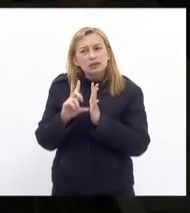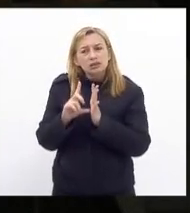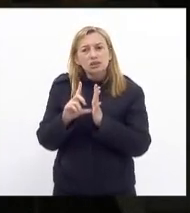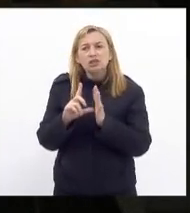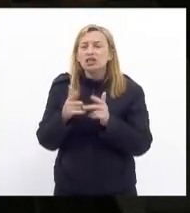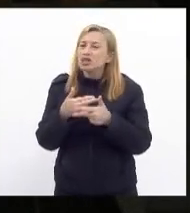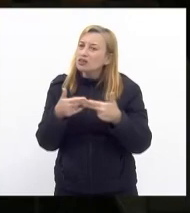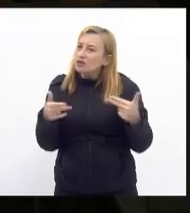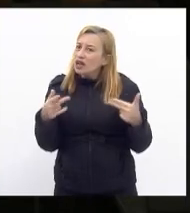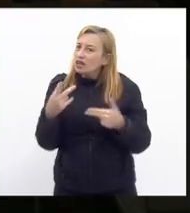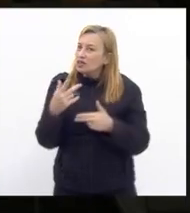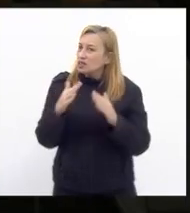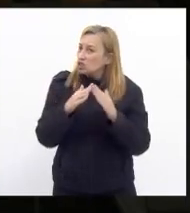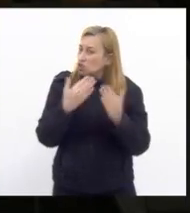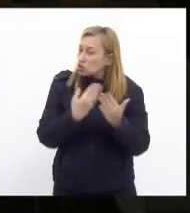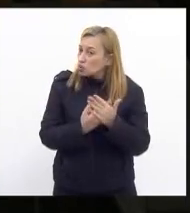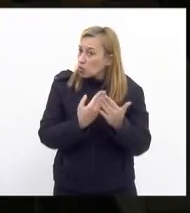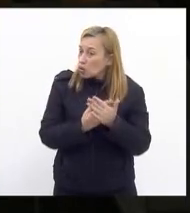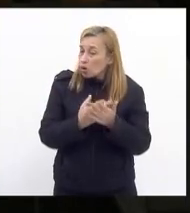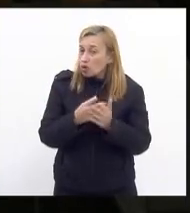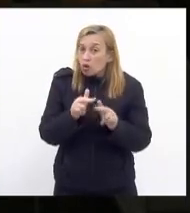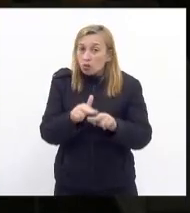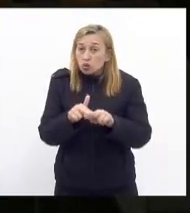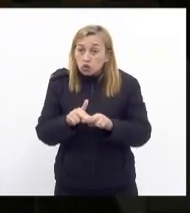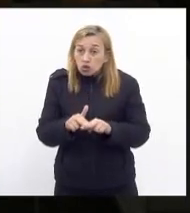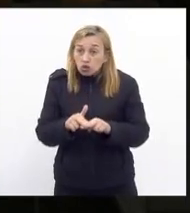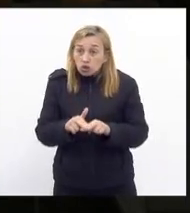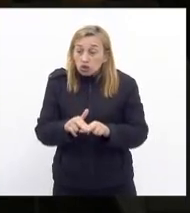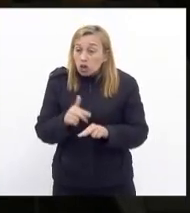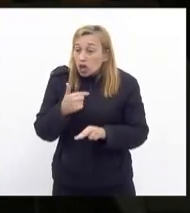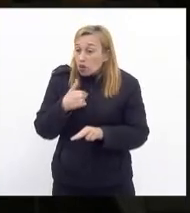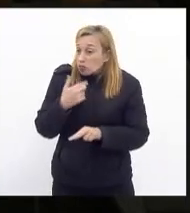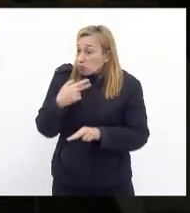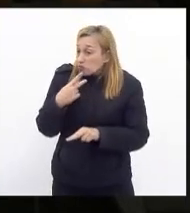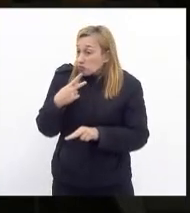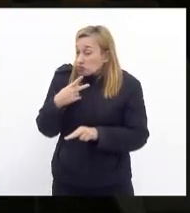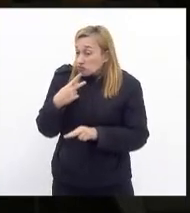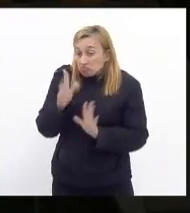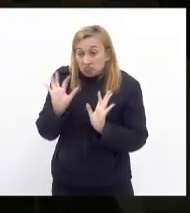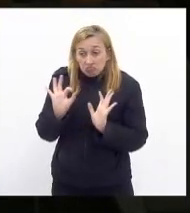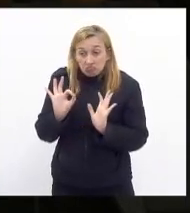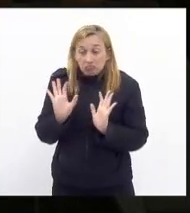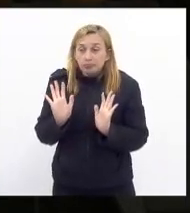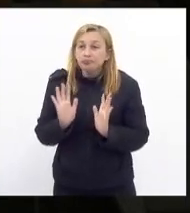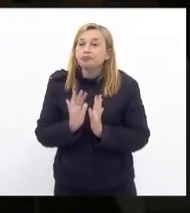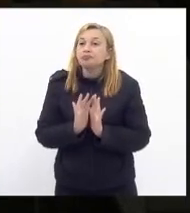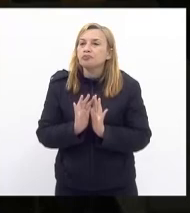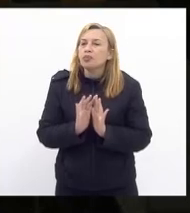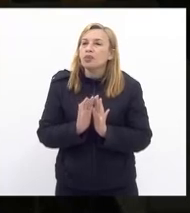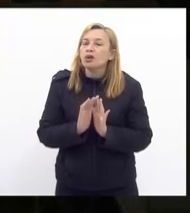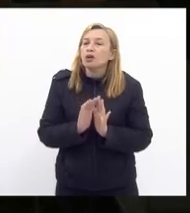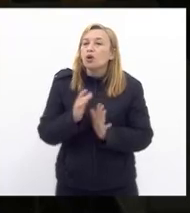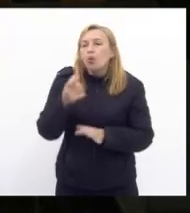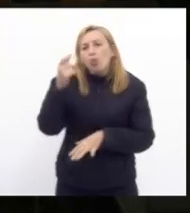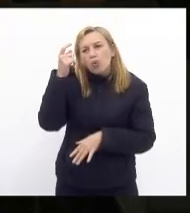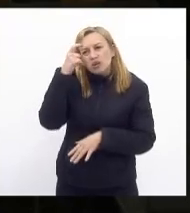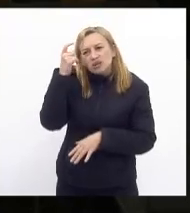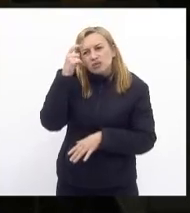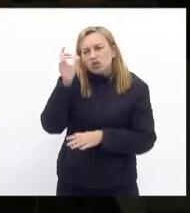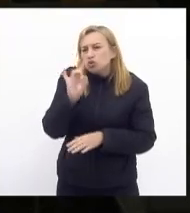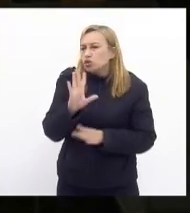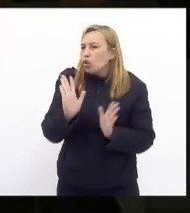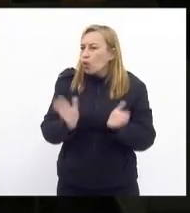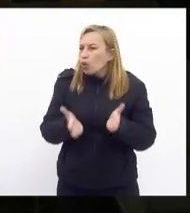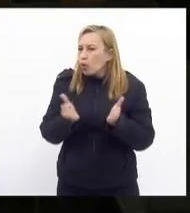muitas delas por razões que eu não sou aqui capaz de declinar muitas delas tomaram conhecimento disso hoje